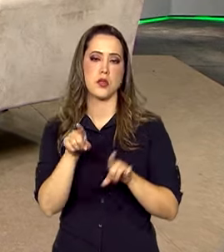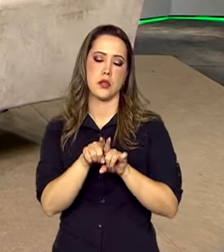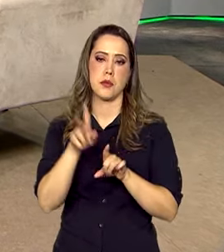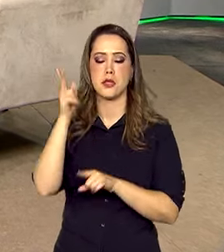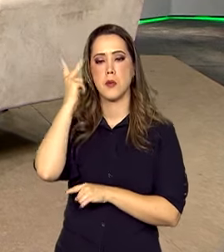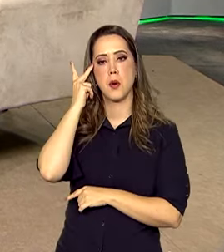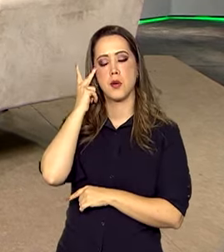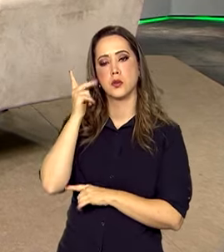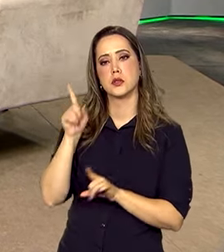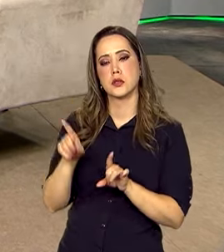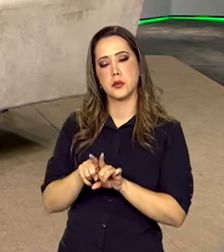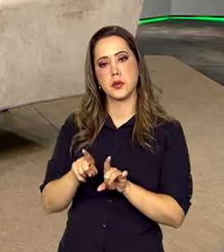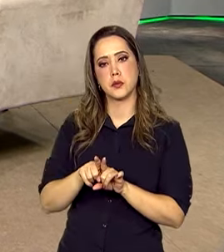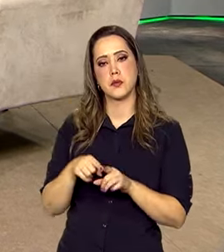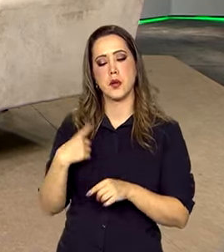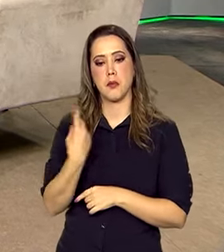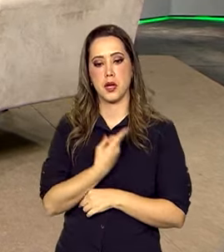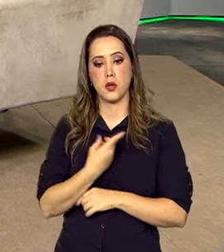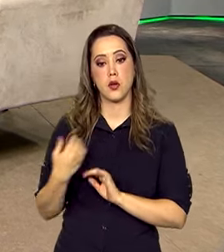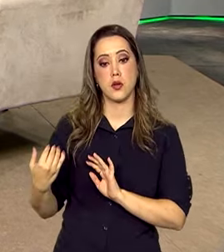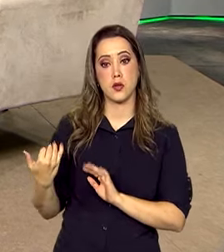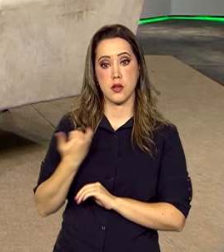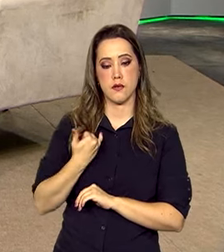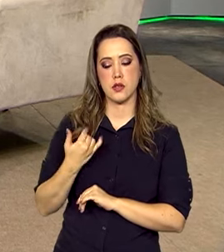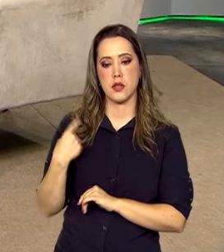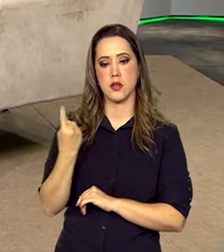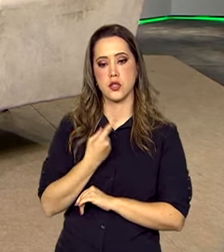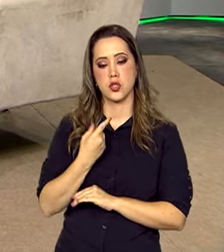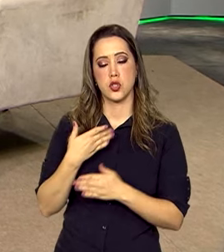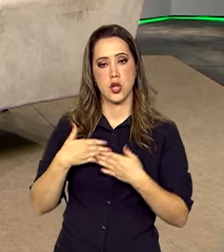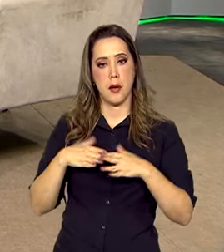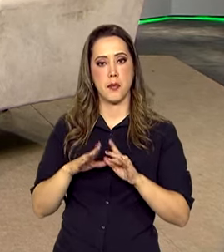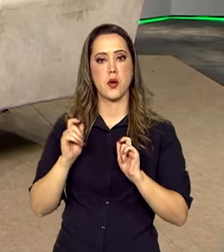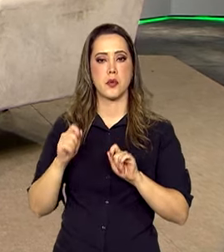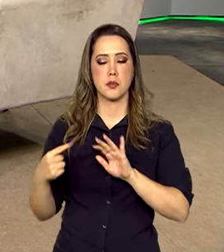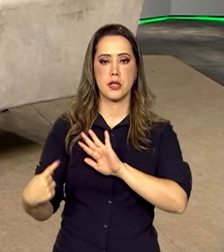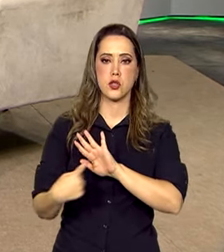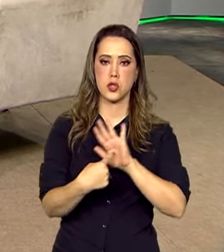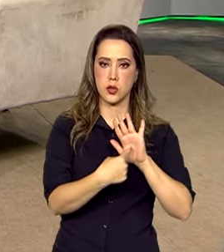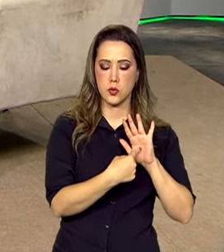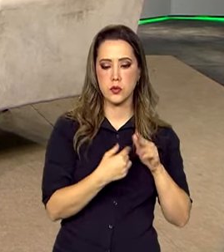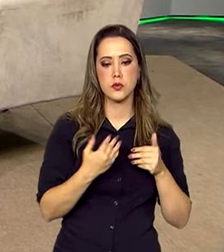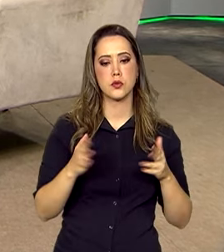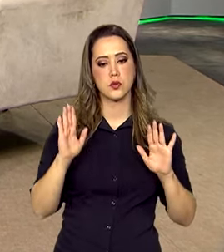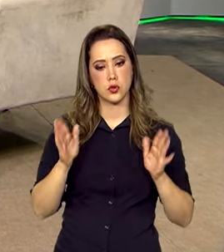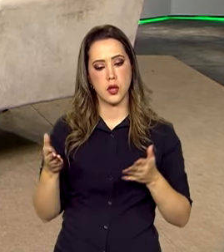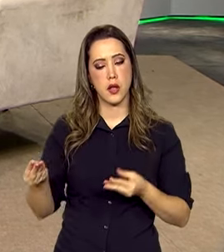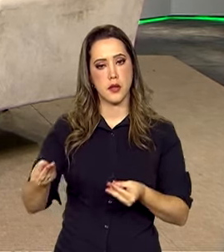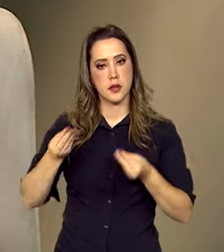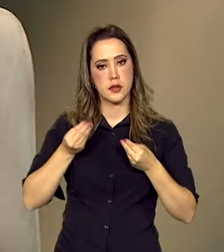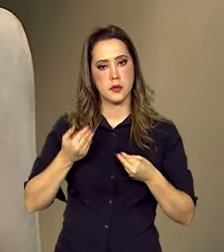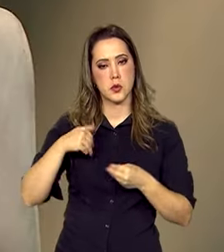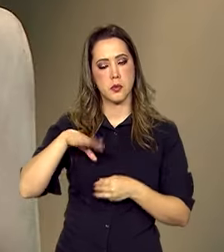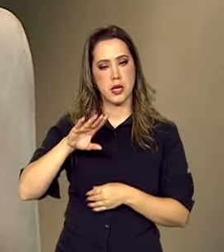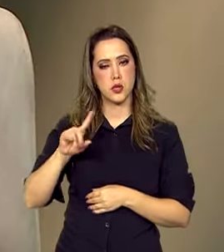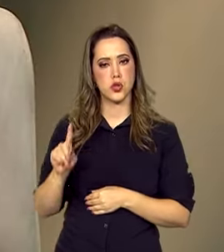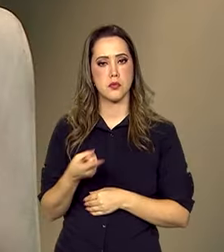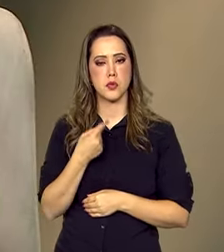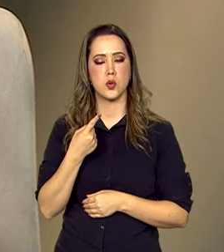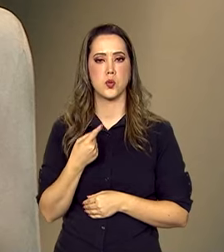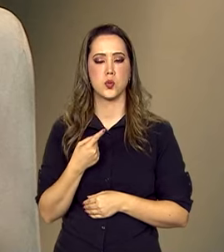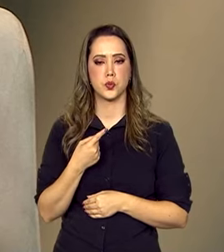São Paulo, o PROCON de São Paulo para nós mesmos, né? Nós abrimos um canal de denúncia, né? Já recebemos mais de mil